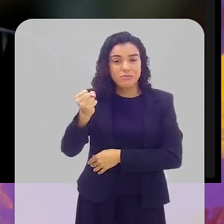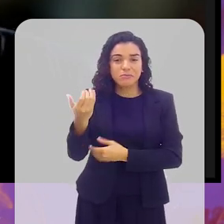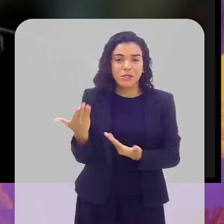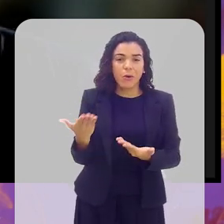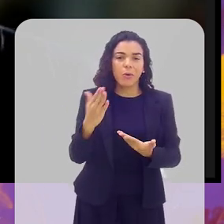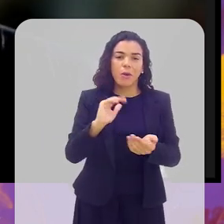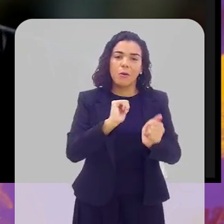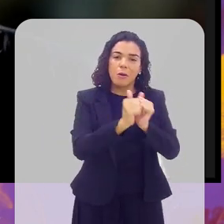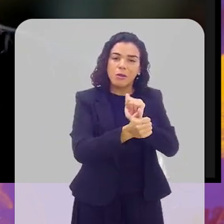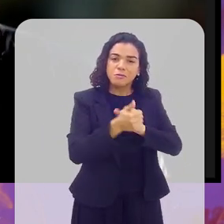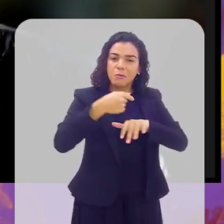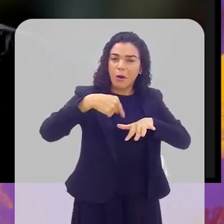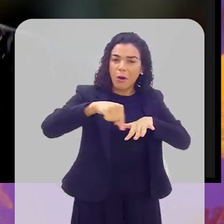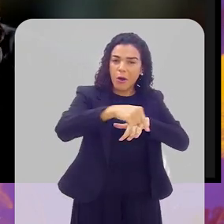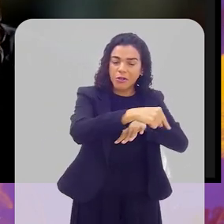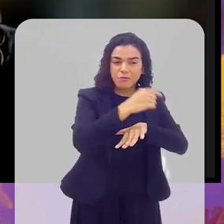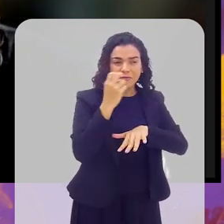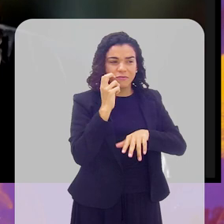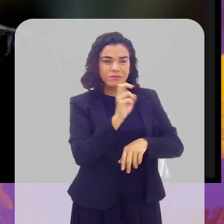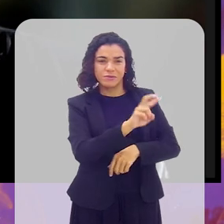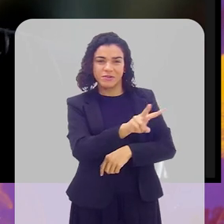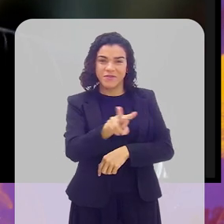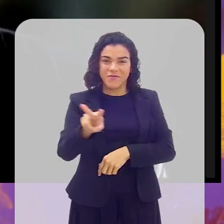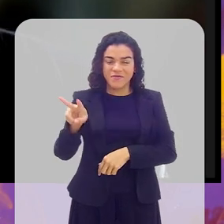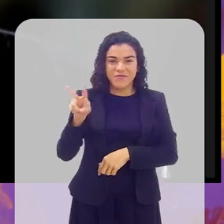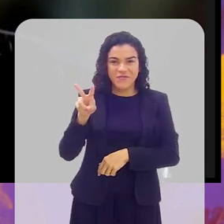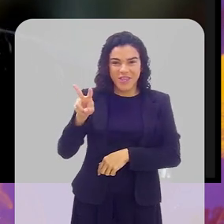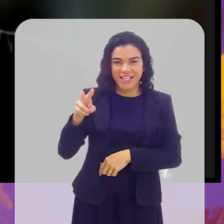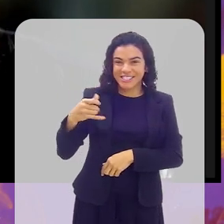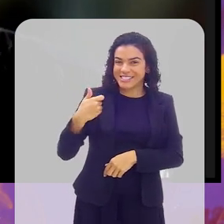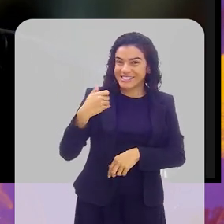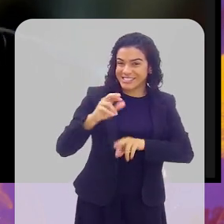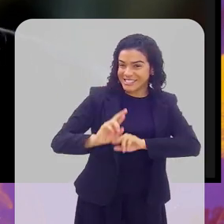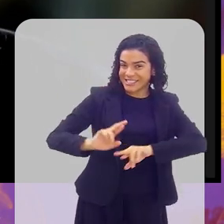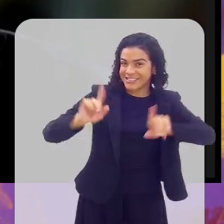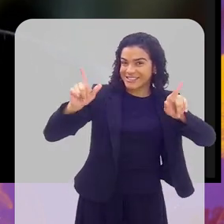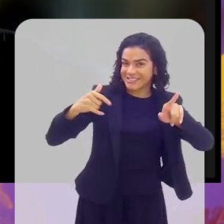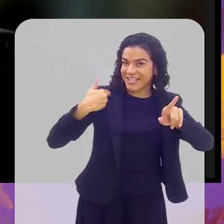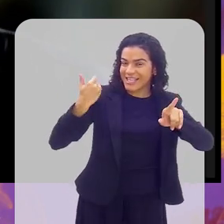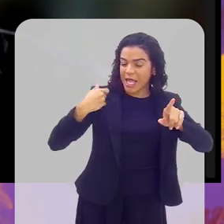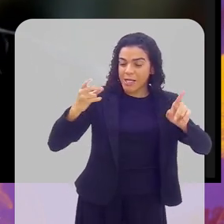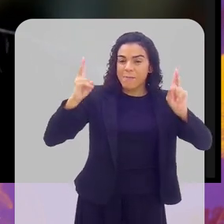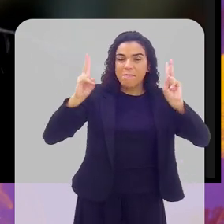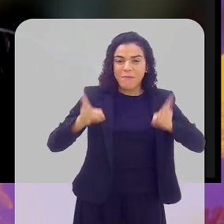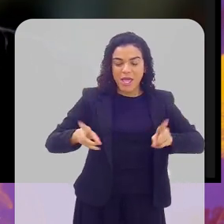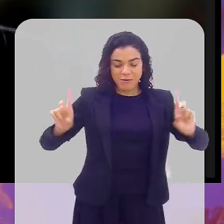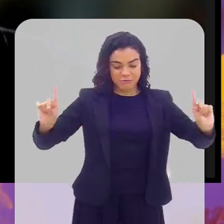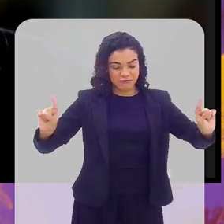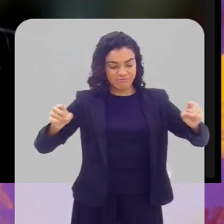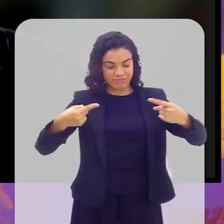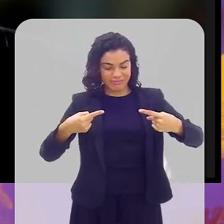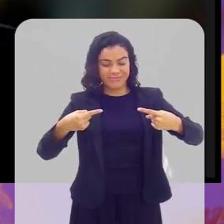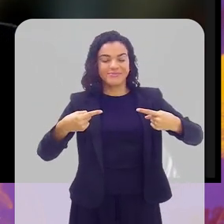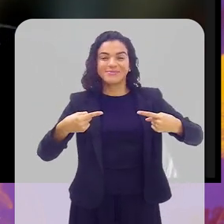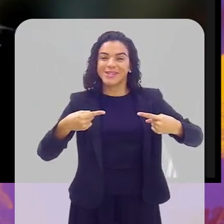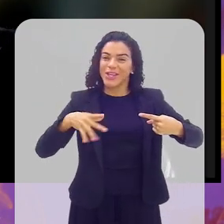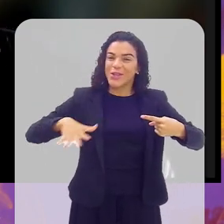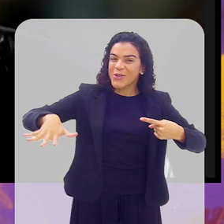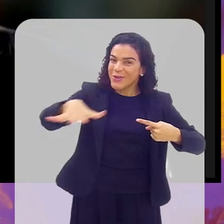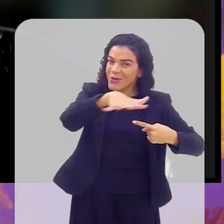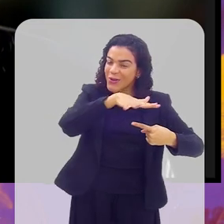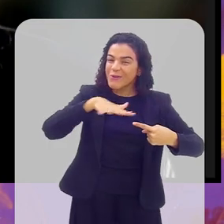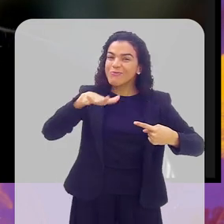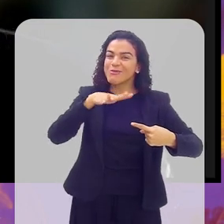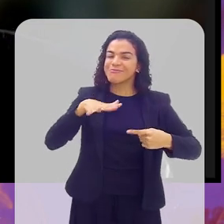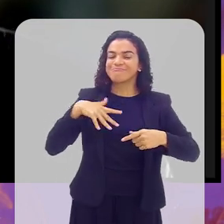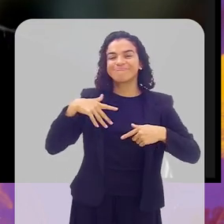esporte que você vê, é muito difícil você ver essa diferença de idade dentro do mesmo esporte, e todo mundo se